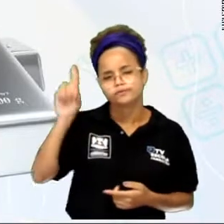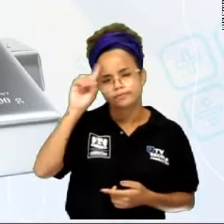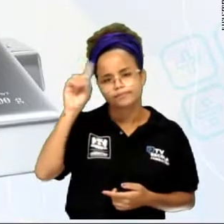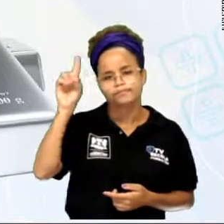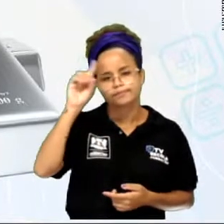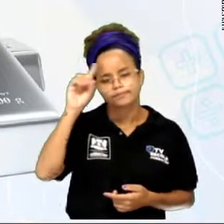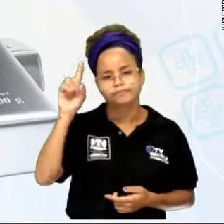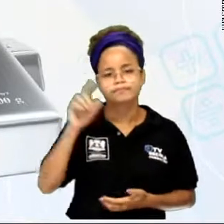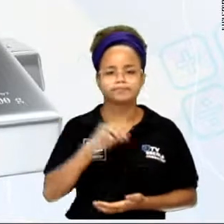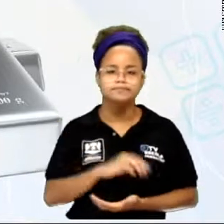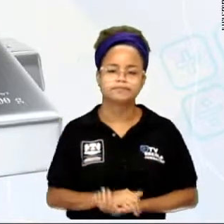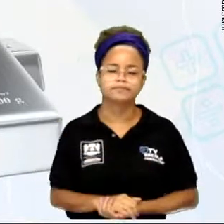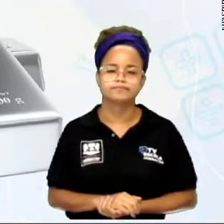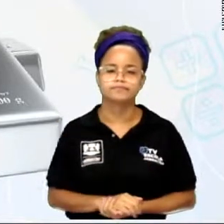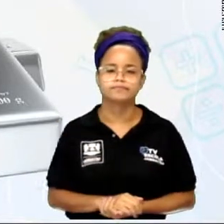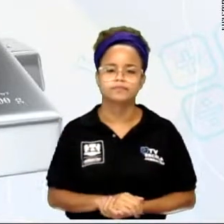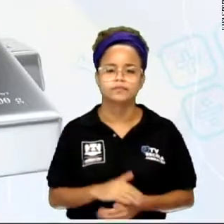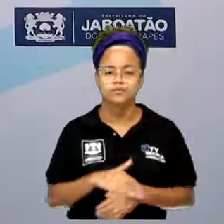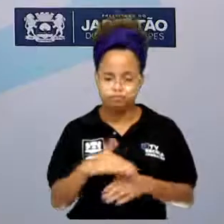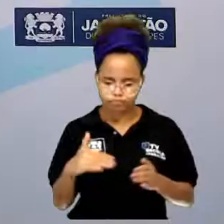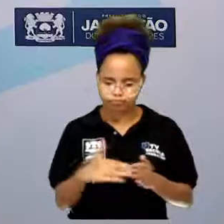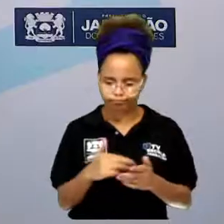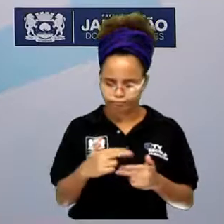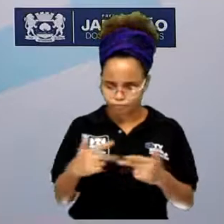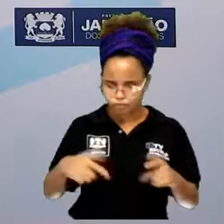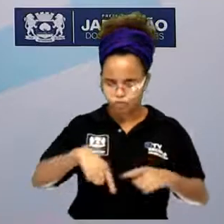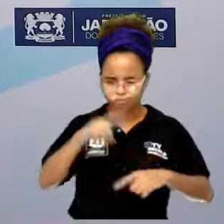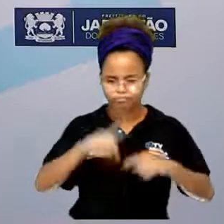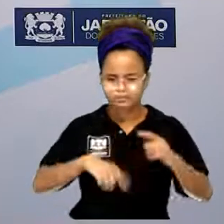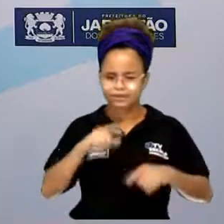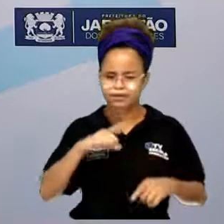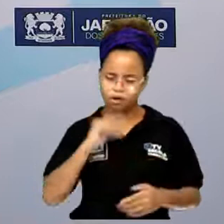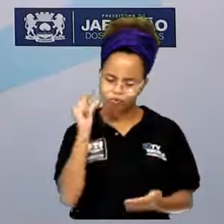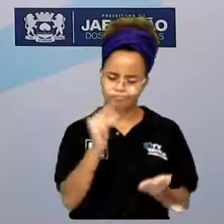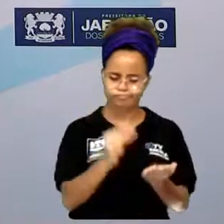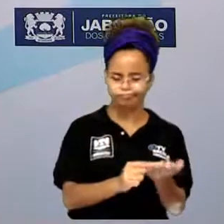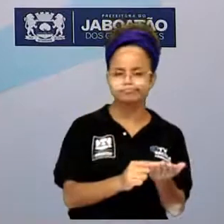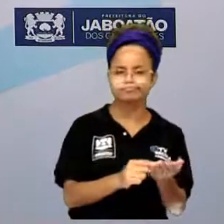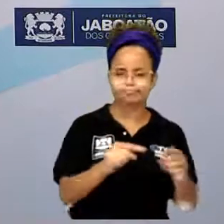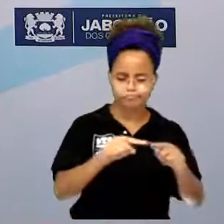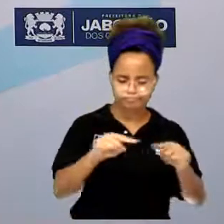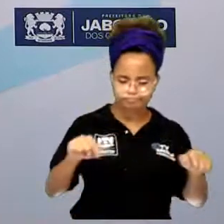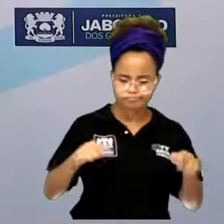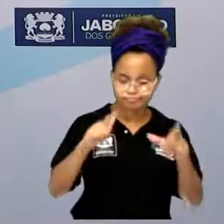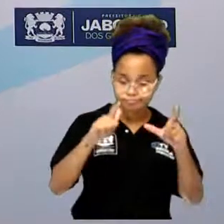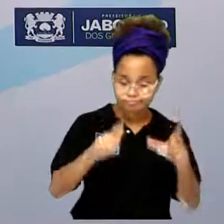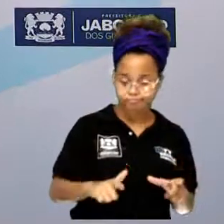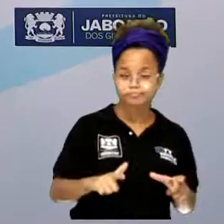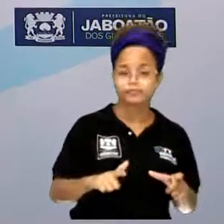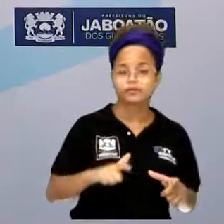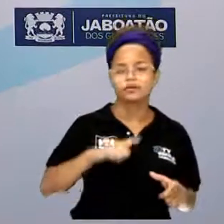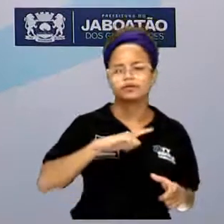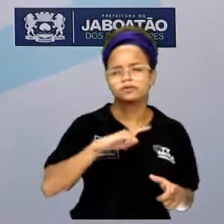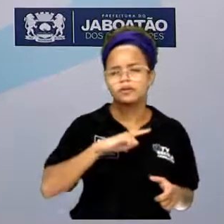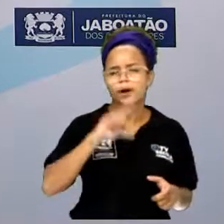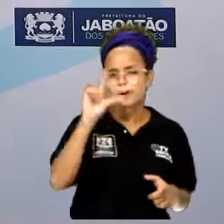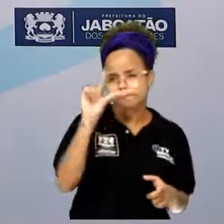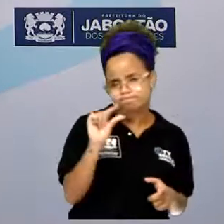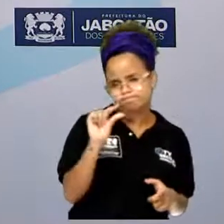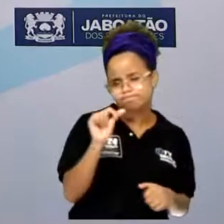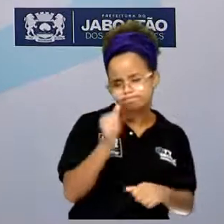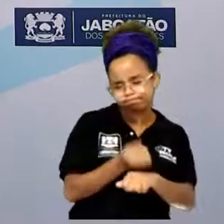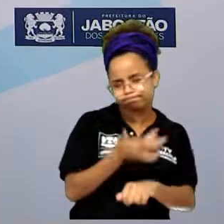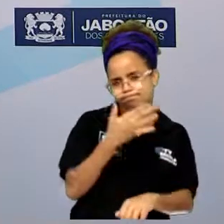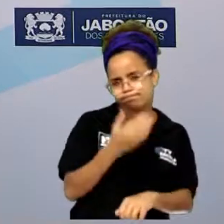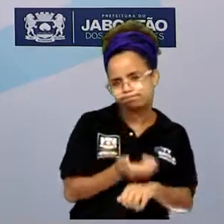tá? Em todo aparelho eletrônico que tem um chip, que tem uma plaquinha, ele tem lá uma quantidade pequenininha de prata,